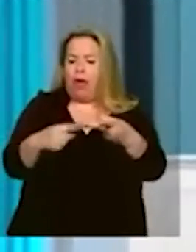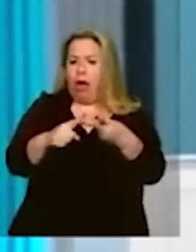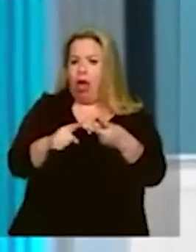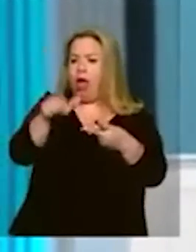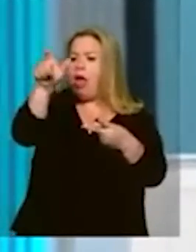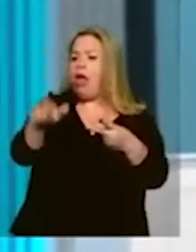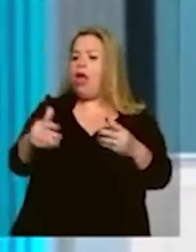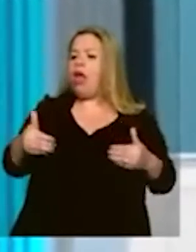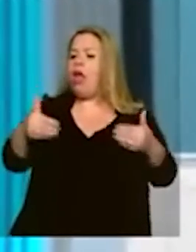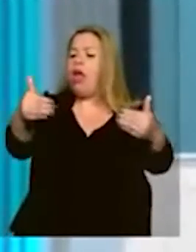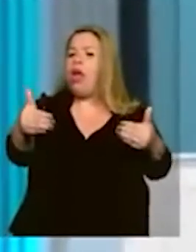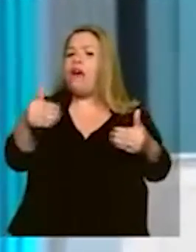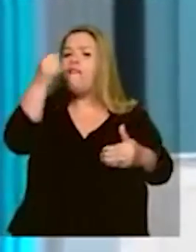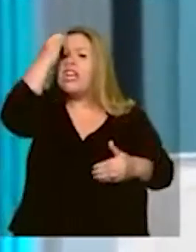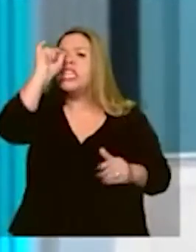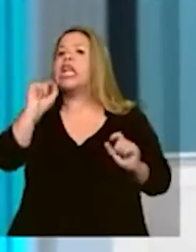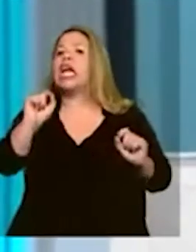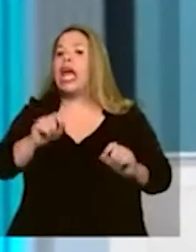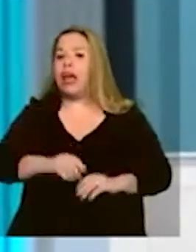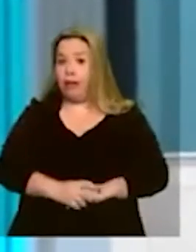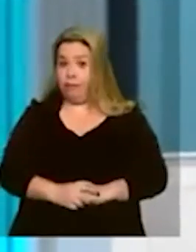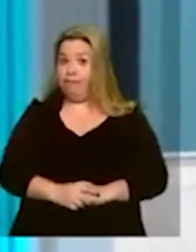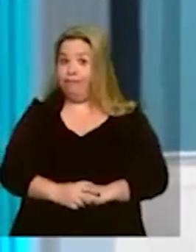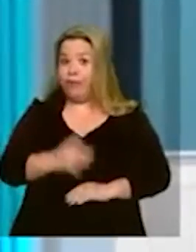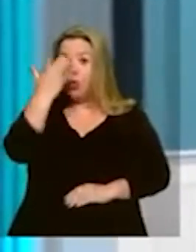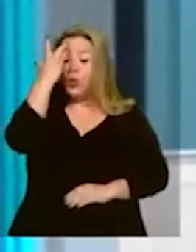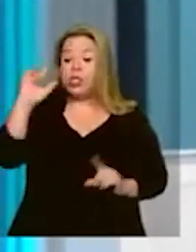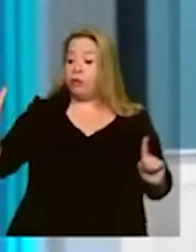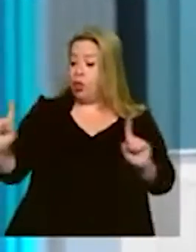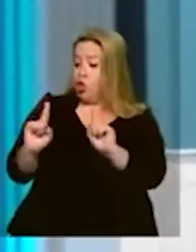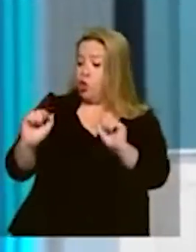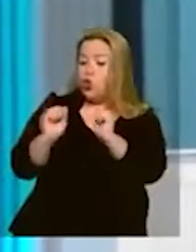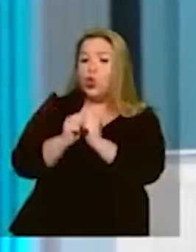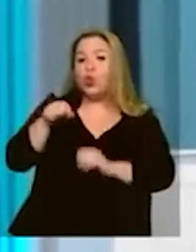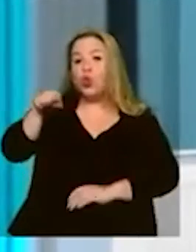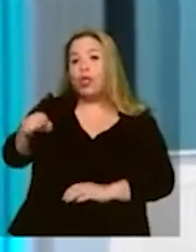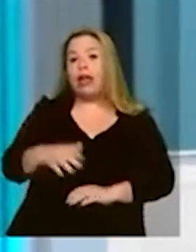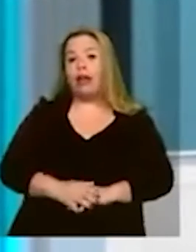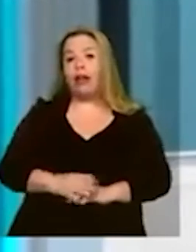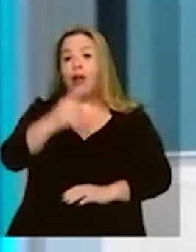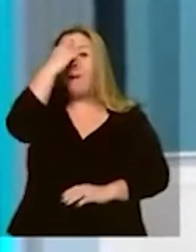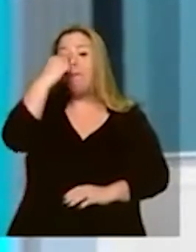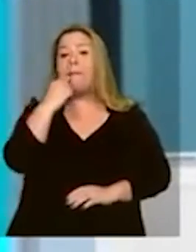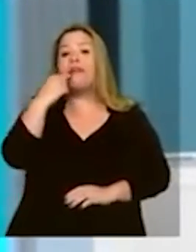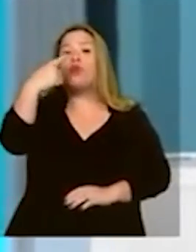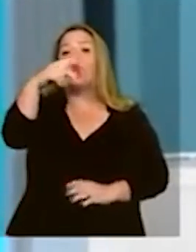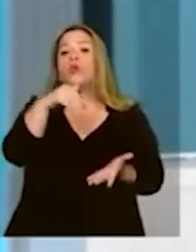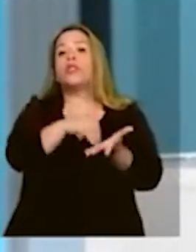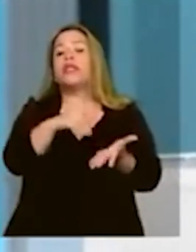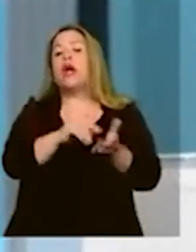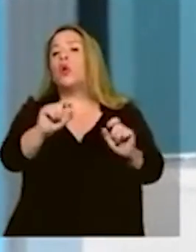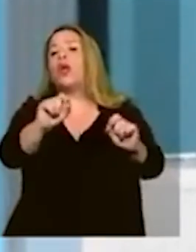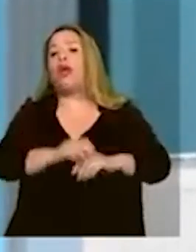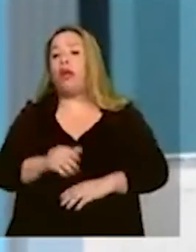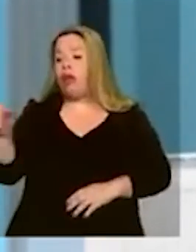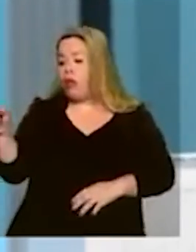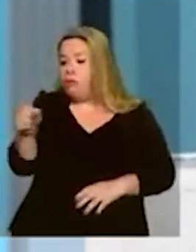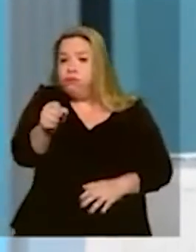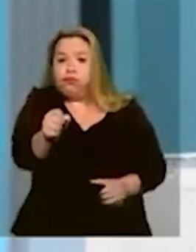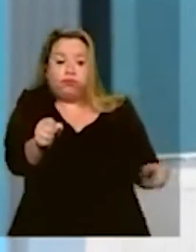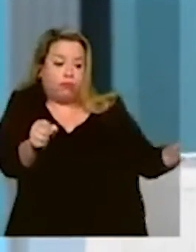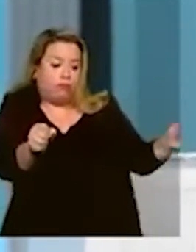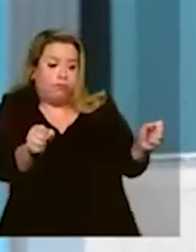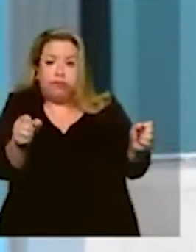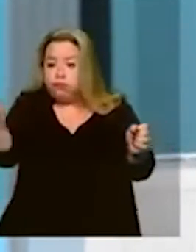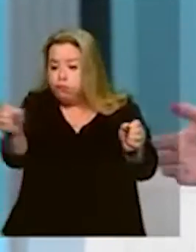quem vai estar ao lado dele. E eu queria saber, Haddad, qual vai ser o perfil do seu secretariado? Quem você vai trazer para o